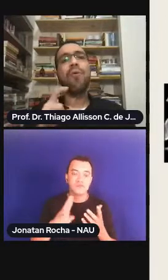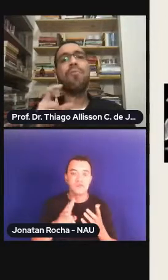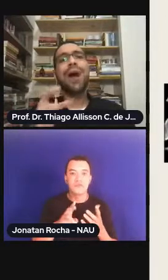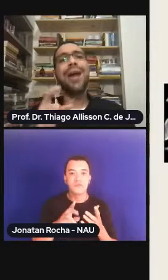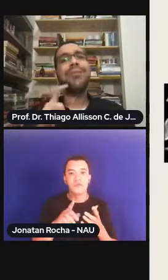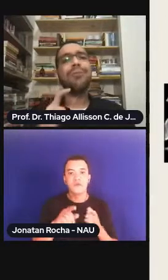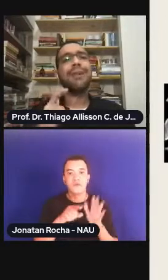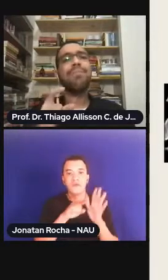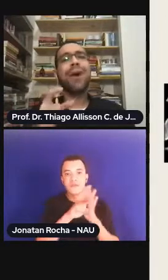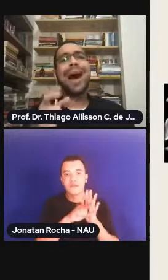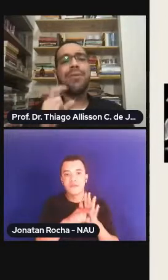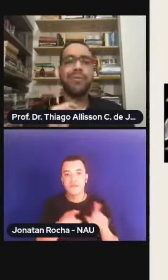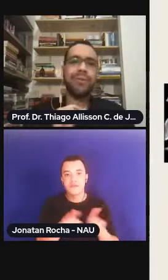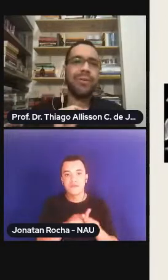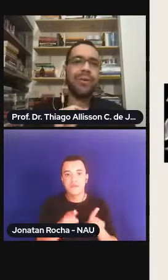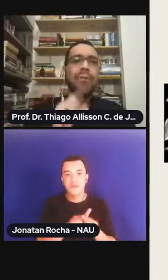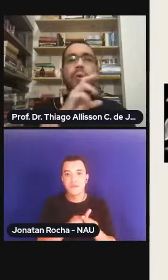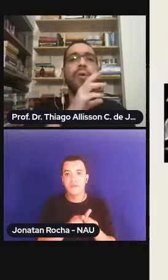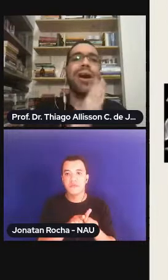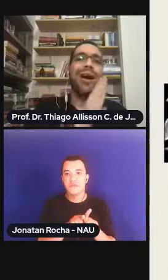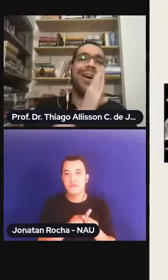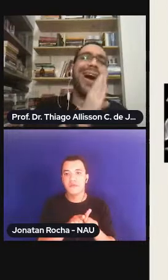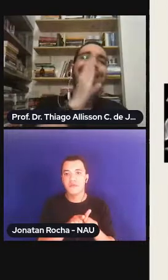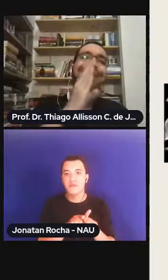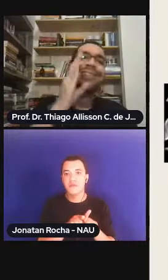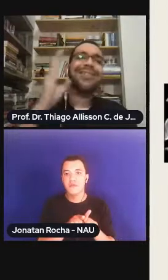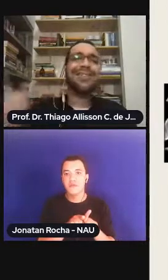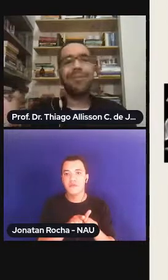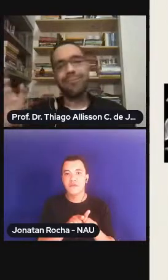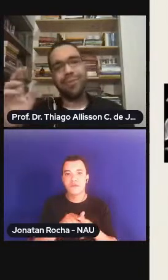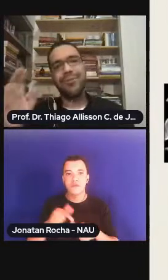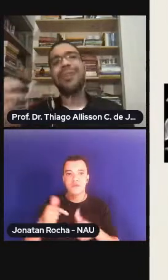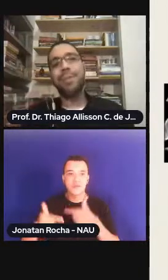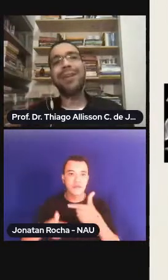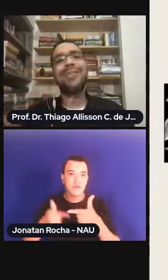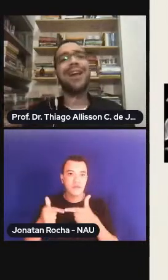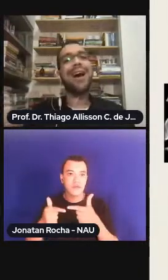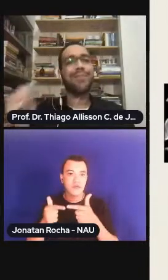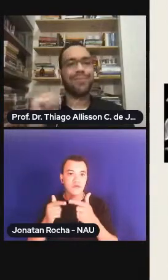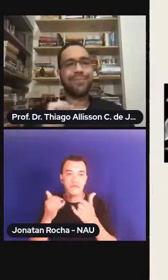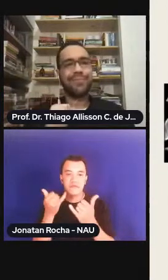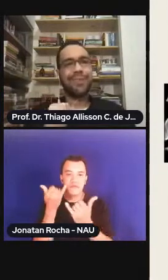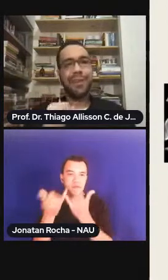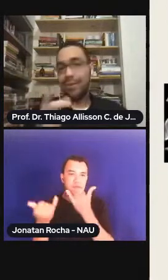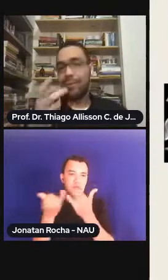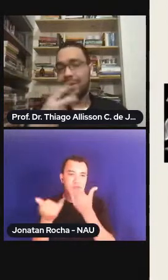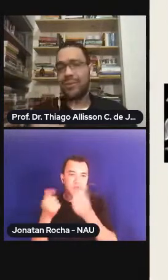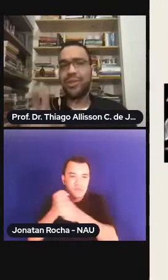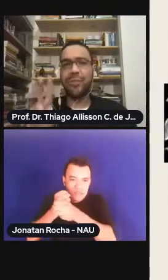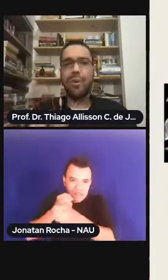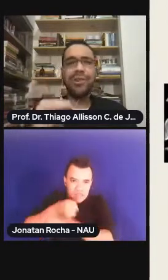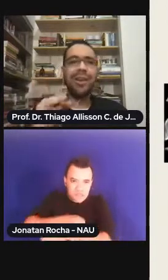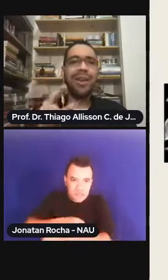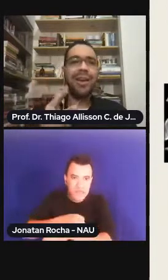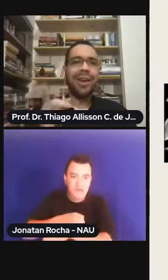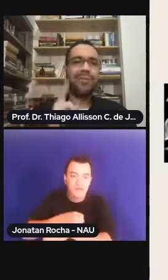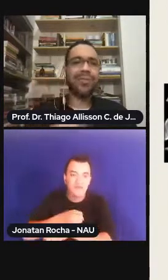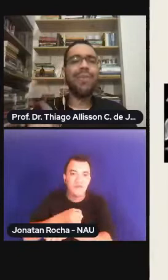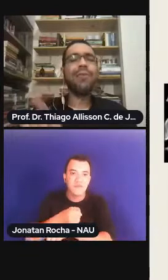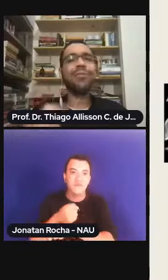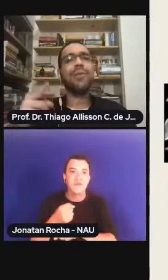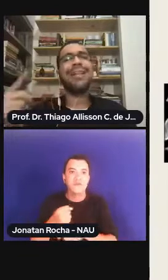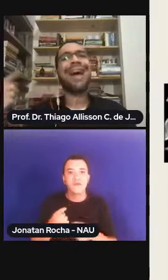também do combate ao trabalho com caracterização de trabalho escravo, que no Brasil se chamou de